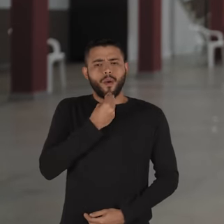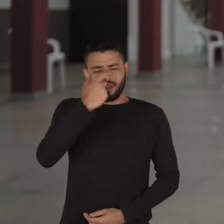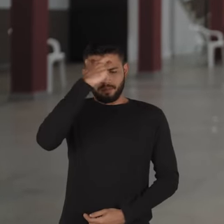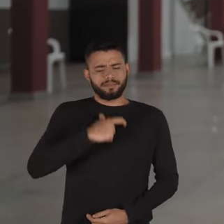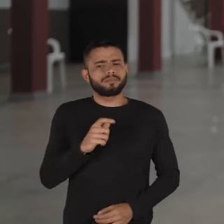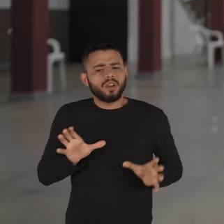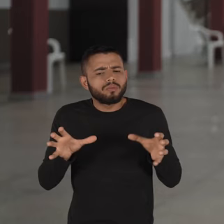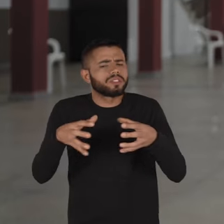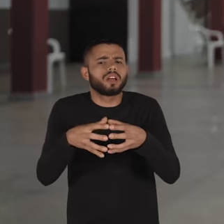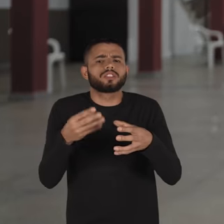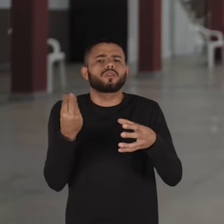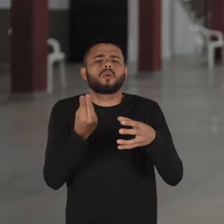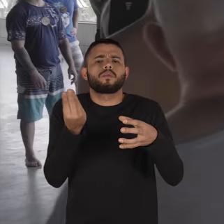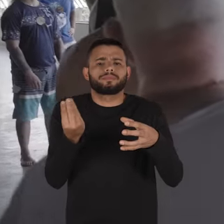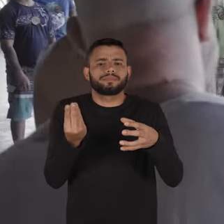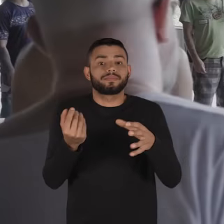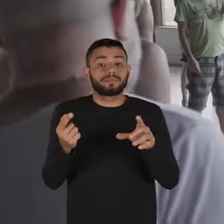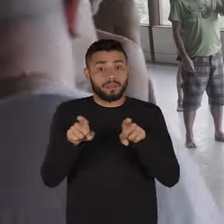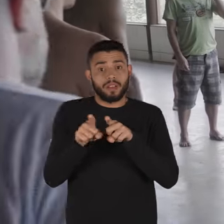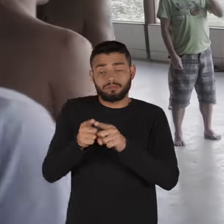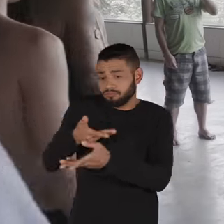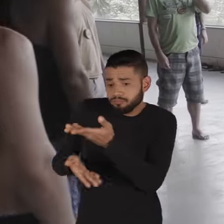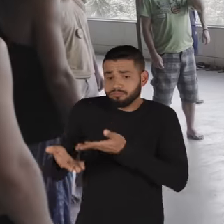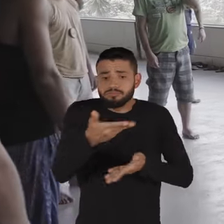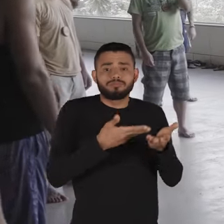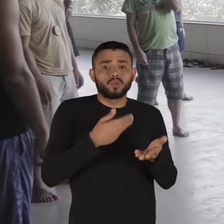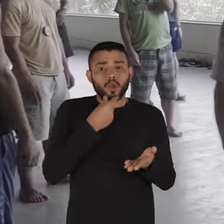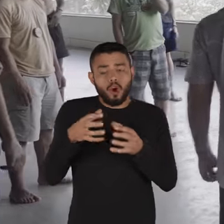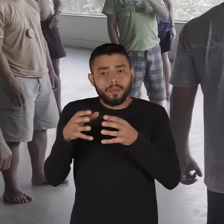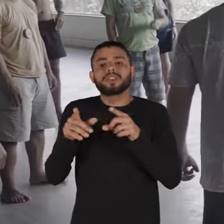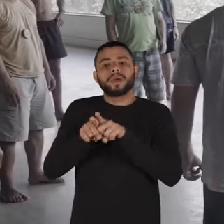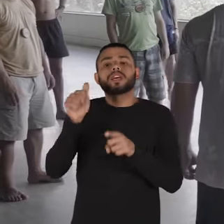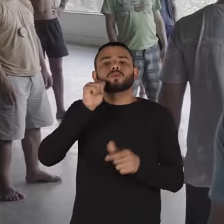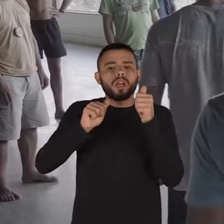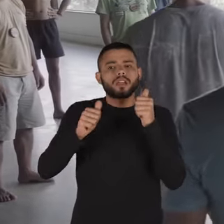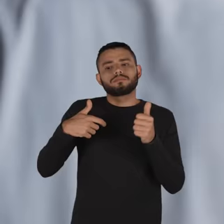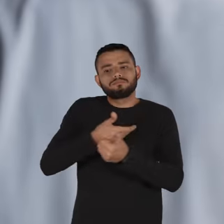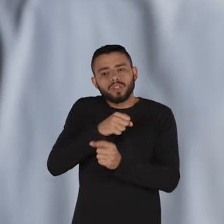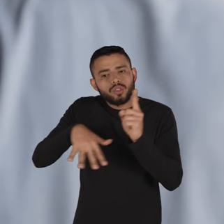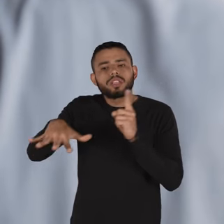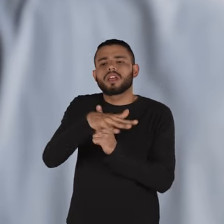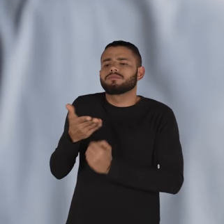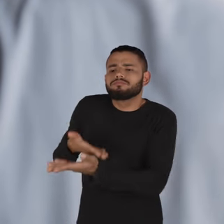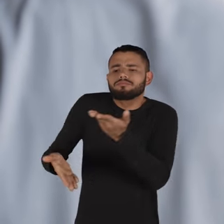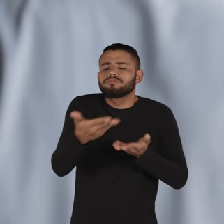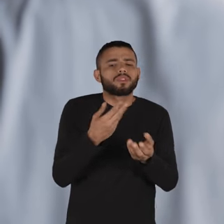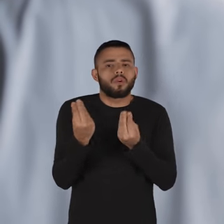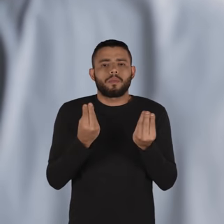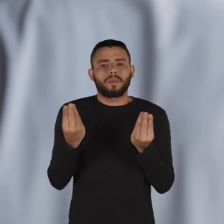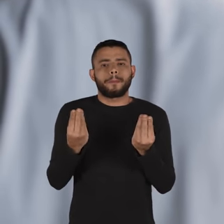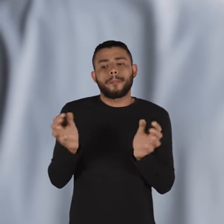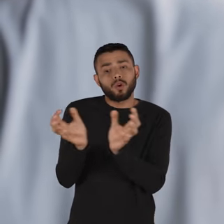na nossa comunidade, né, entre nós e com as mulheres e na nossa sociedade, enfim. É o grupo que eu